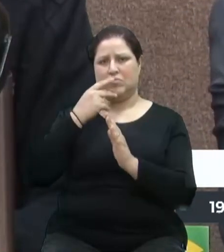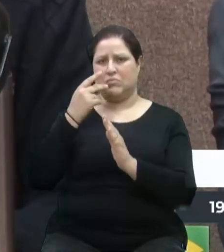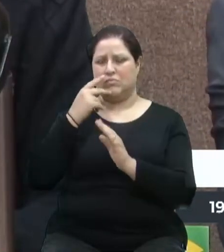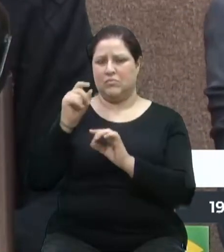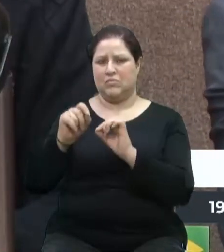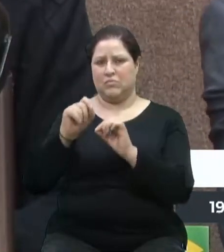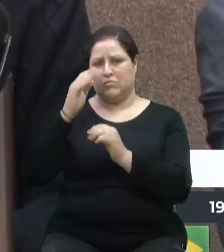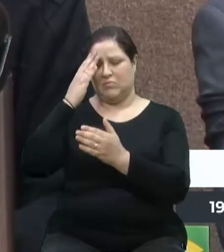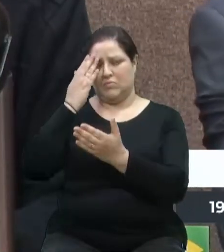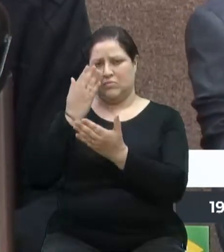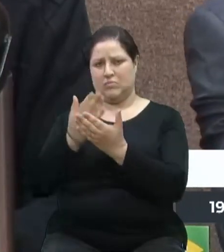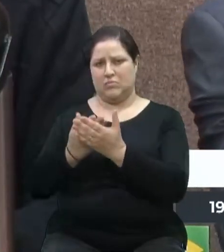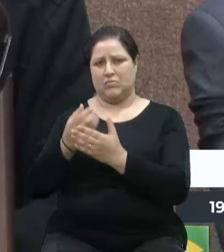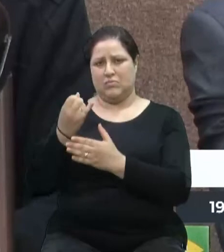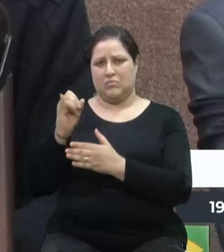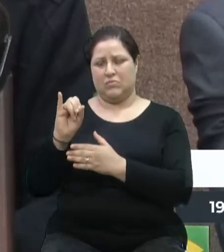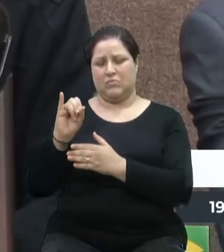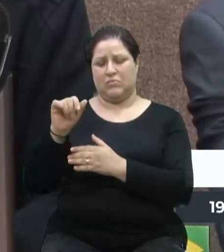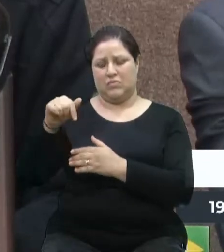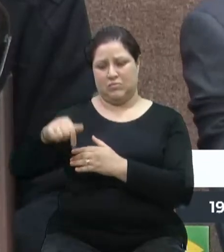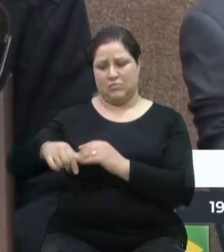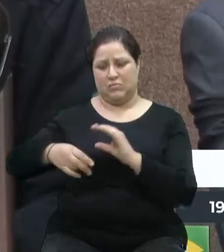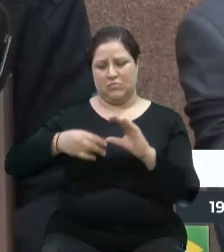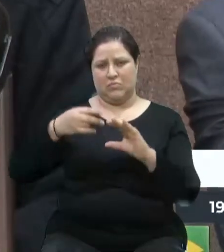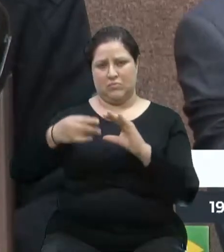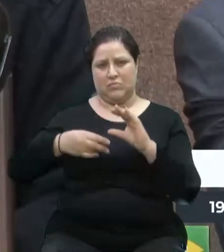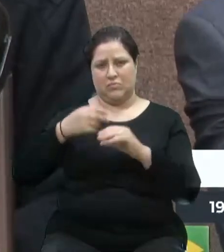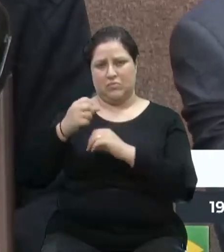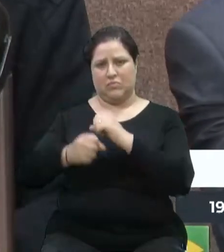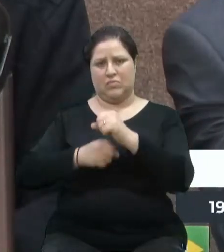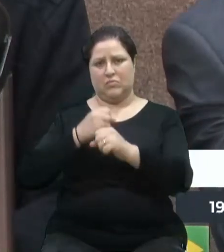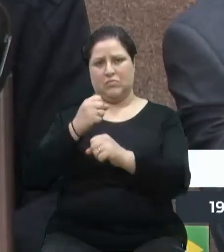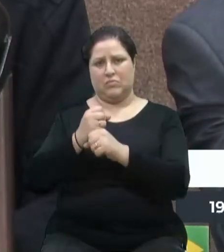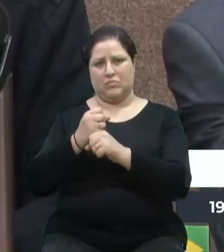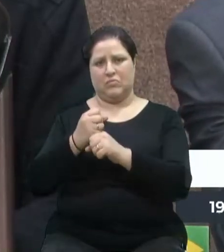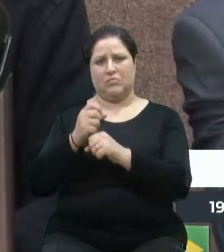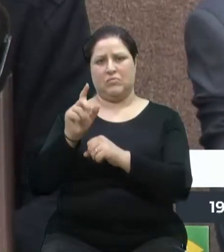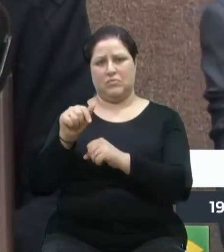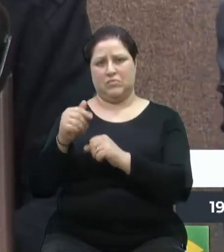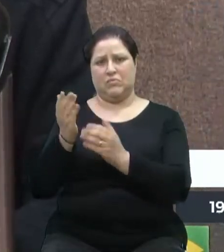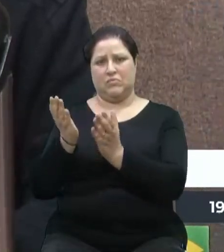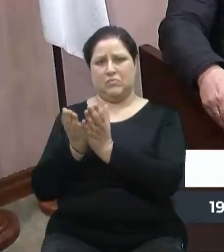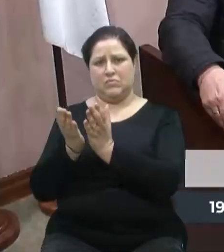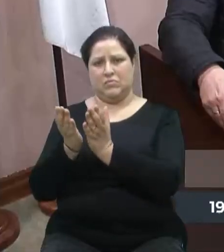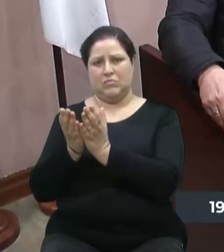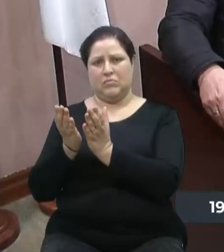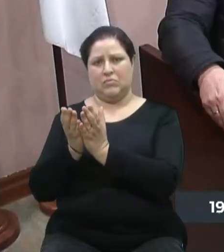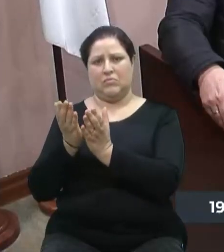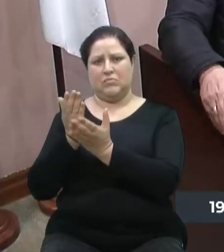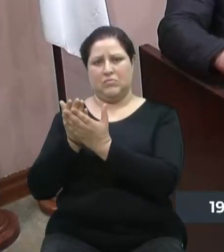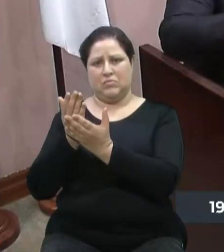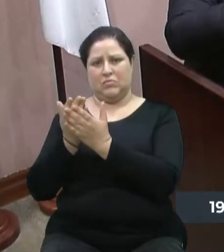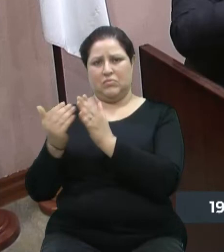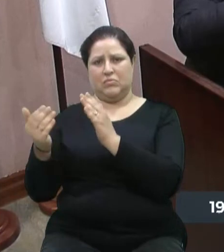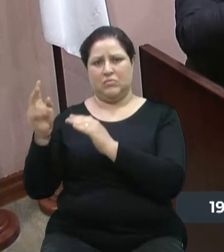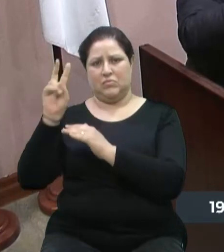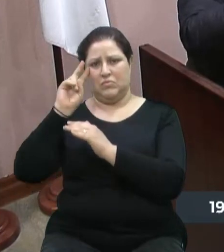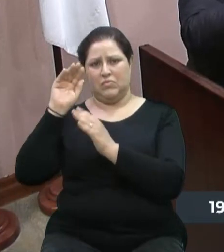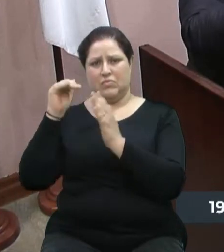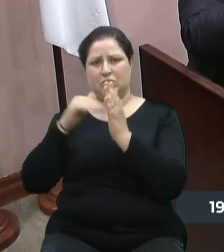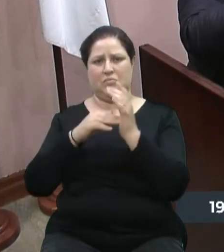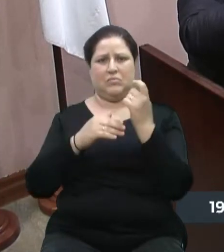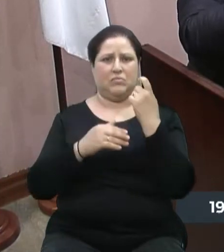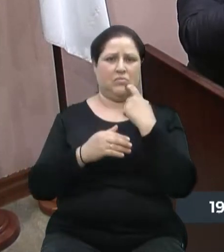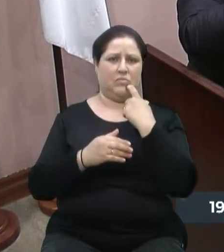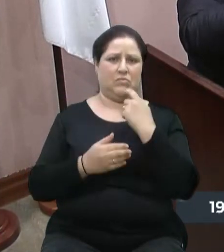eu tenho certeza que, se depender dessa casa aqui, o ano que vem vai ser de segunda a sexta as aulas. Isso aí. Obrigado, vereador. É, a gente fica feliz